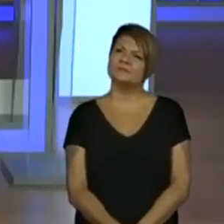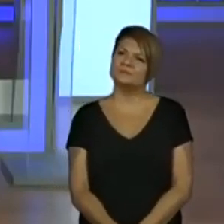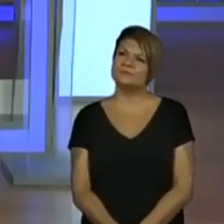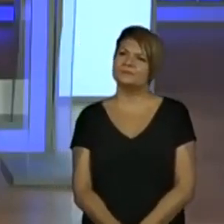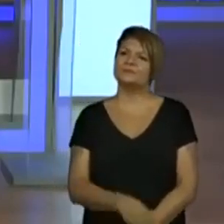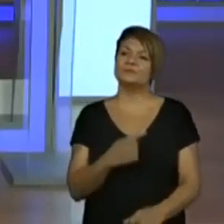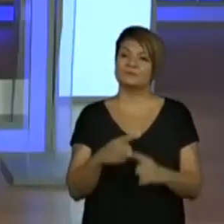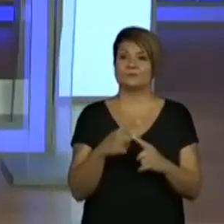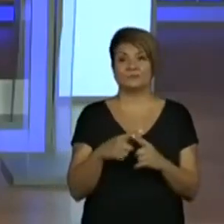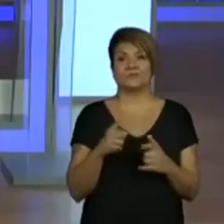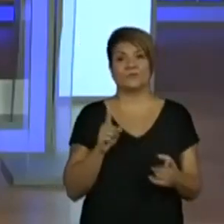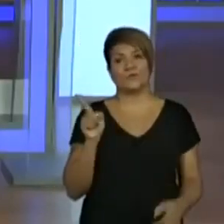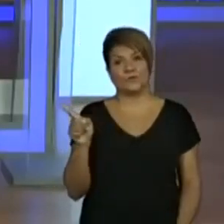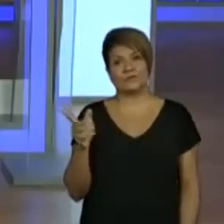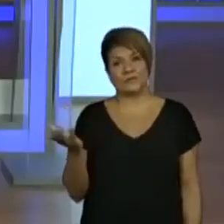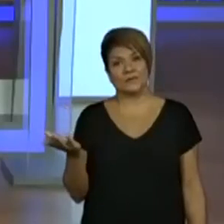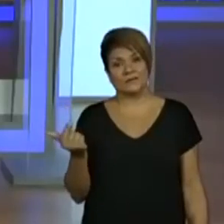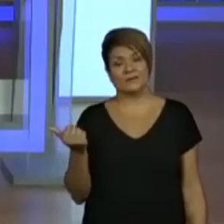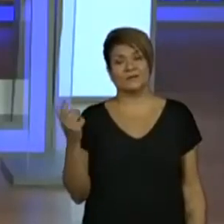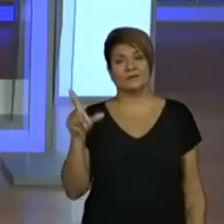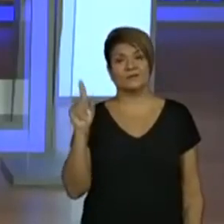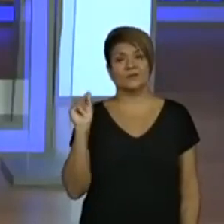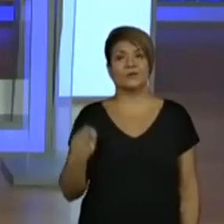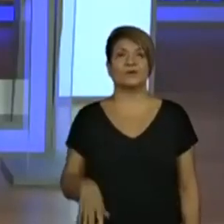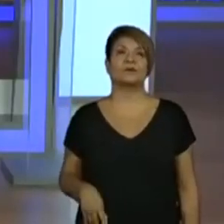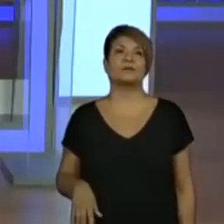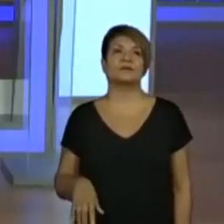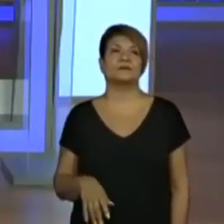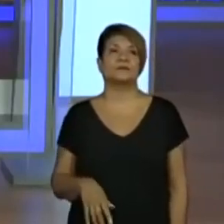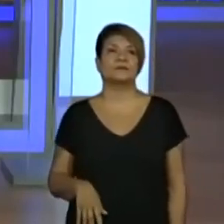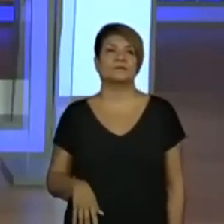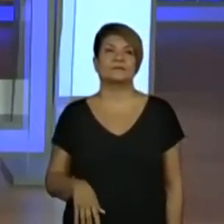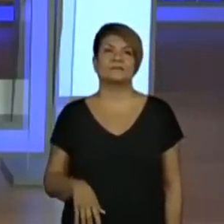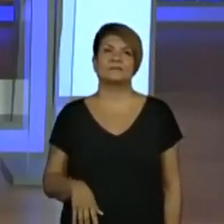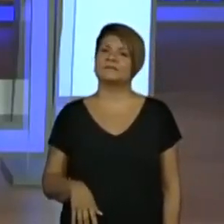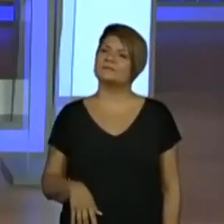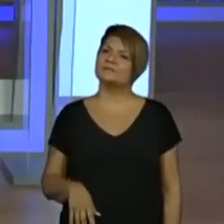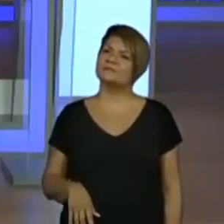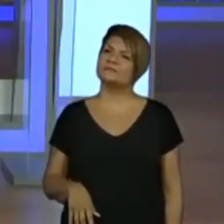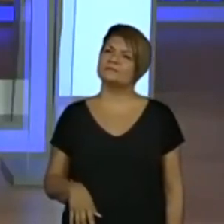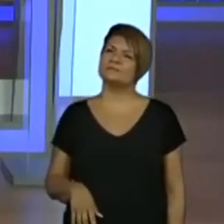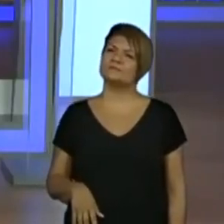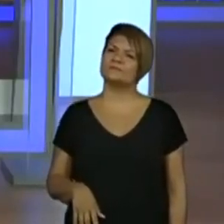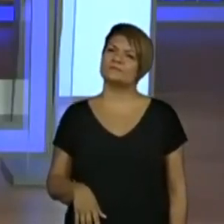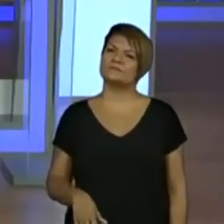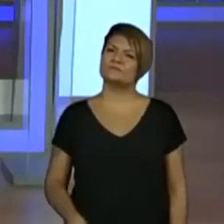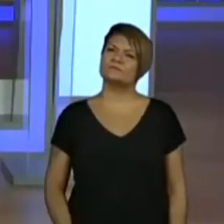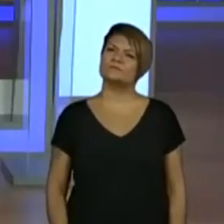você escolha aí um Porque um nome já saiu dali. Eu acho que eu...